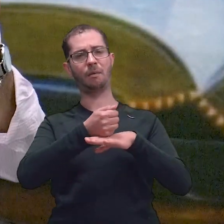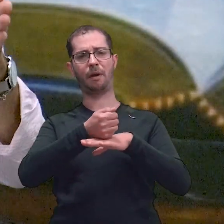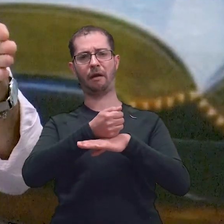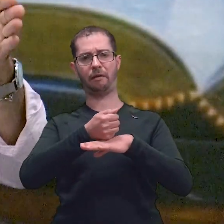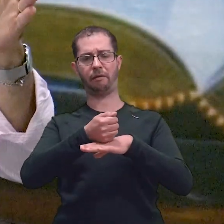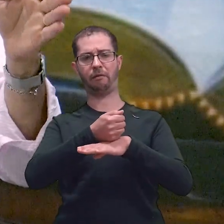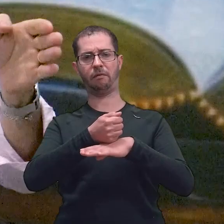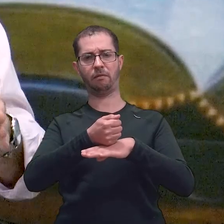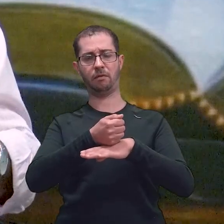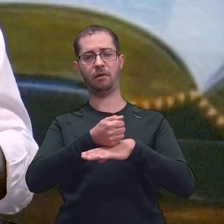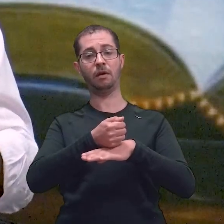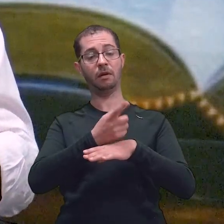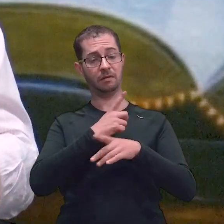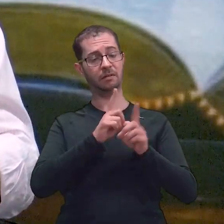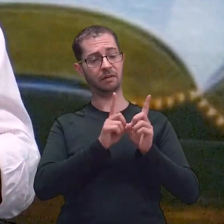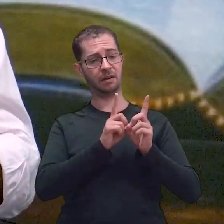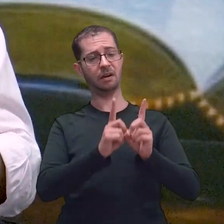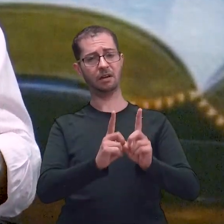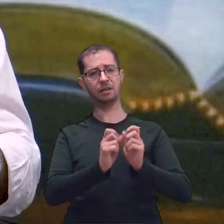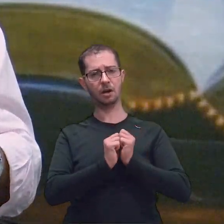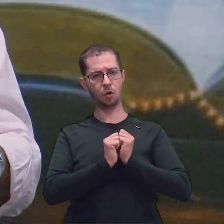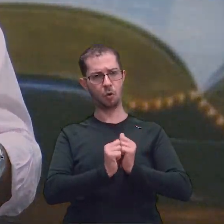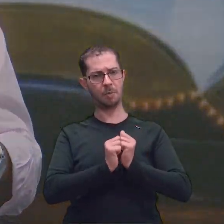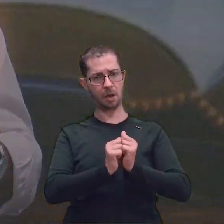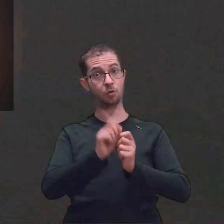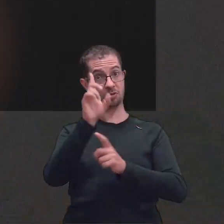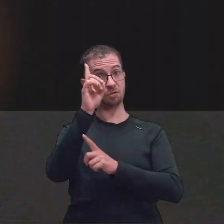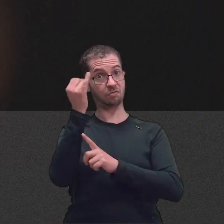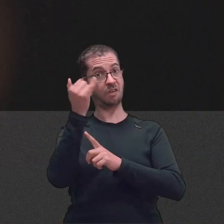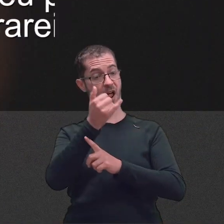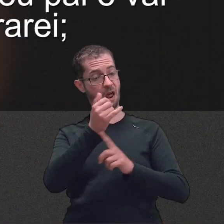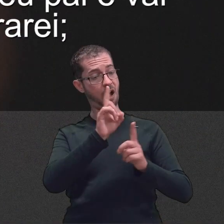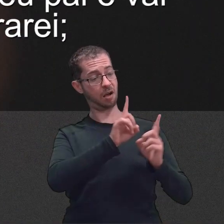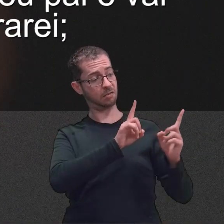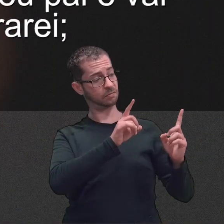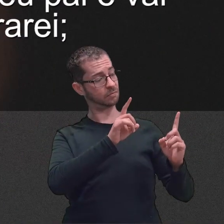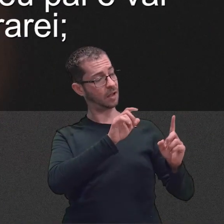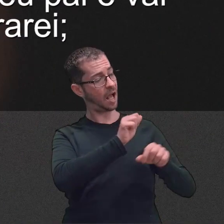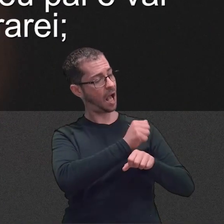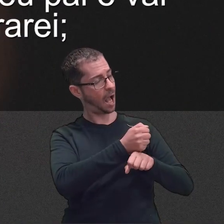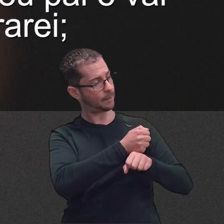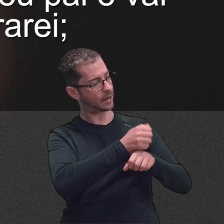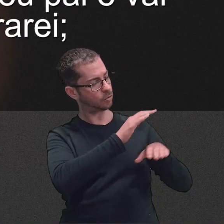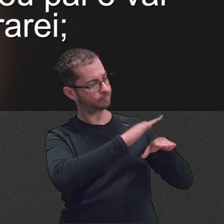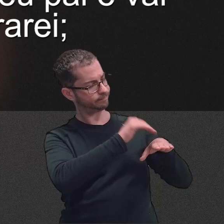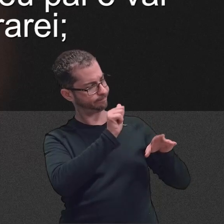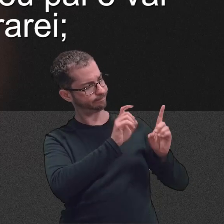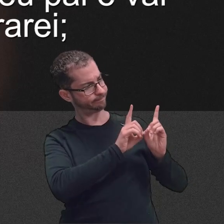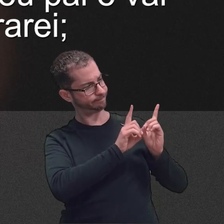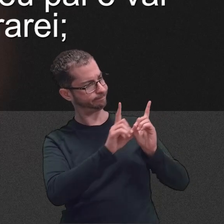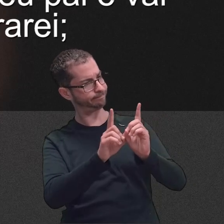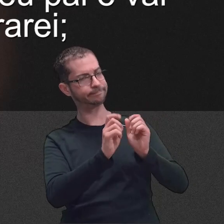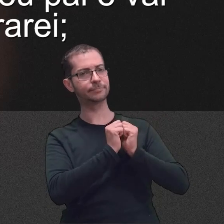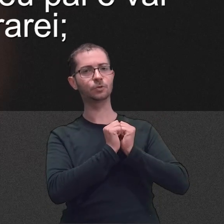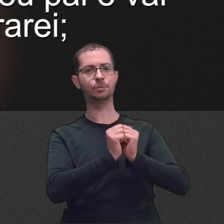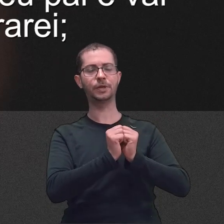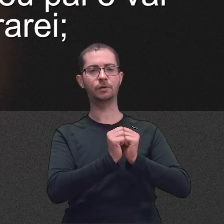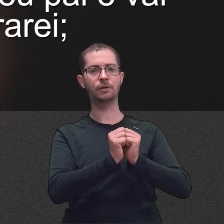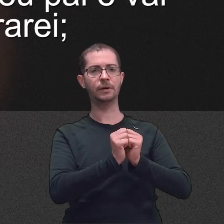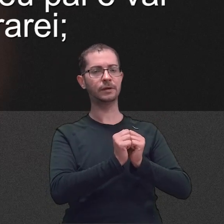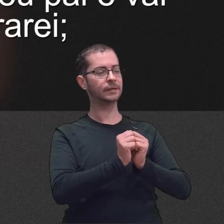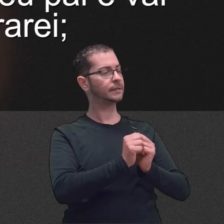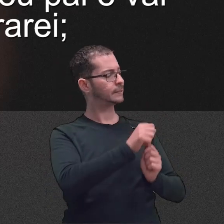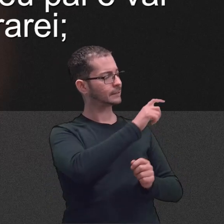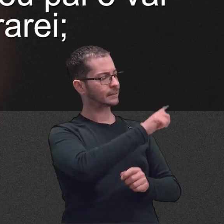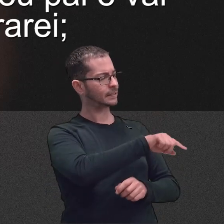Abraão, anda comigo. Aqui o verso 1, 12, Gênesis 12, 1, fala assim. Abraão, sai da tua terra, da tua parentela e da